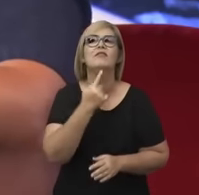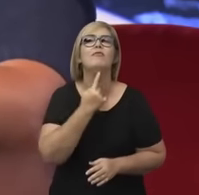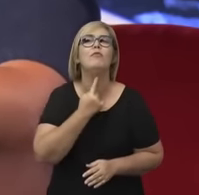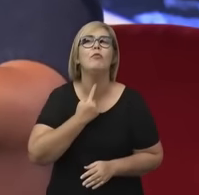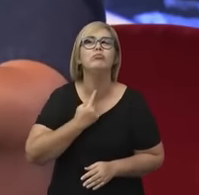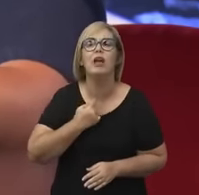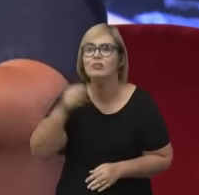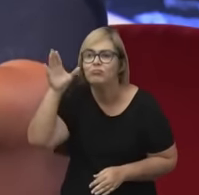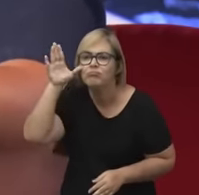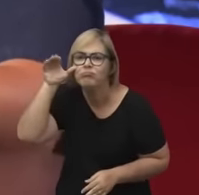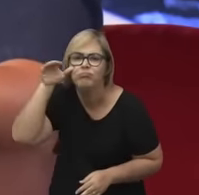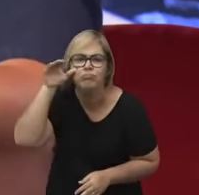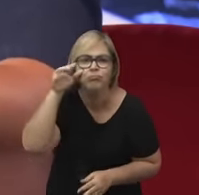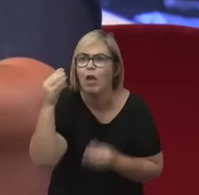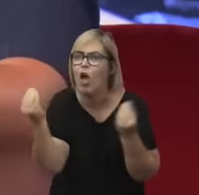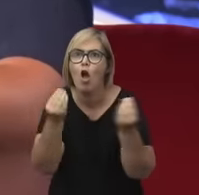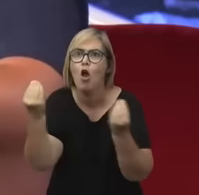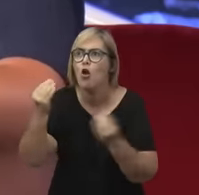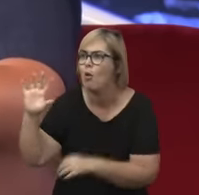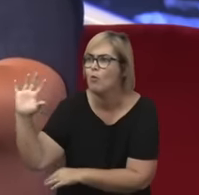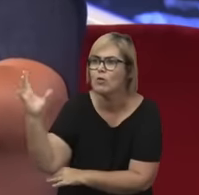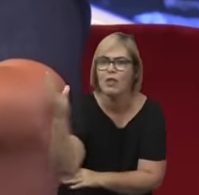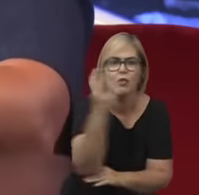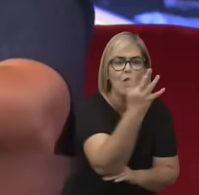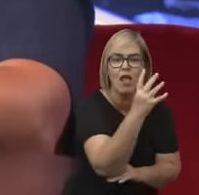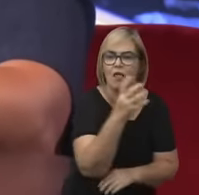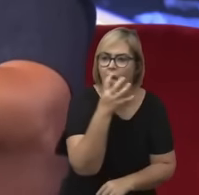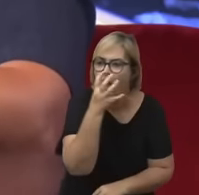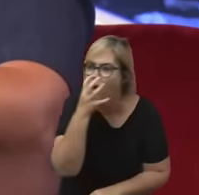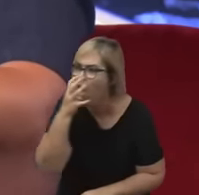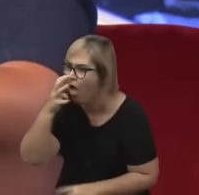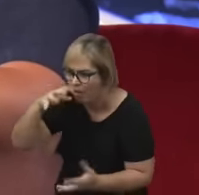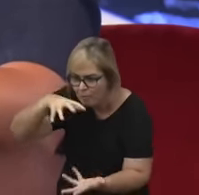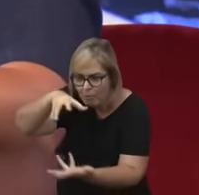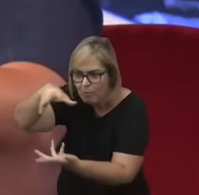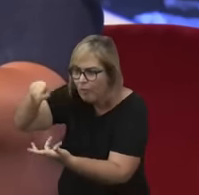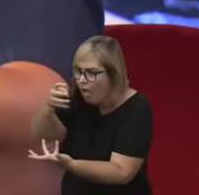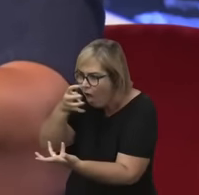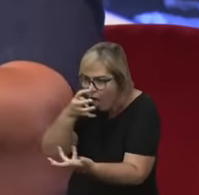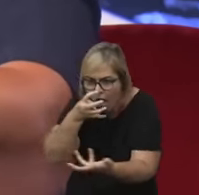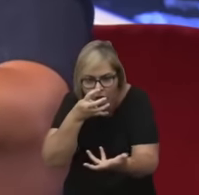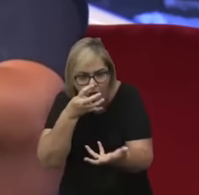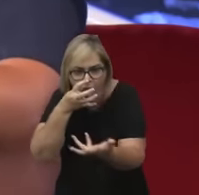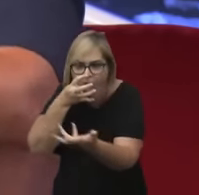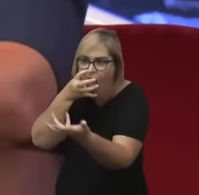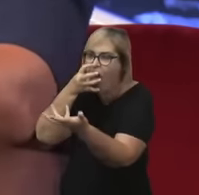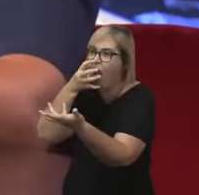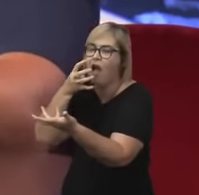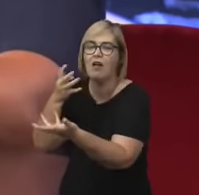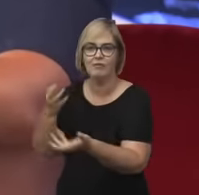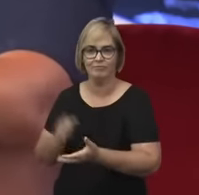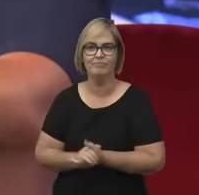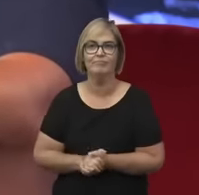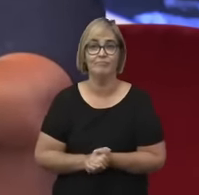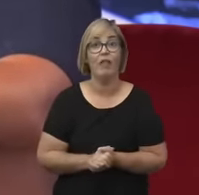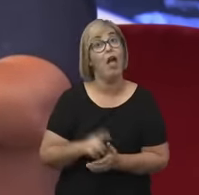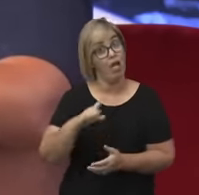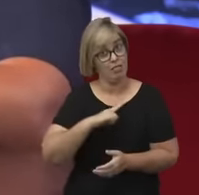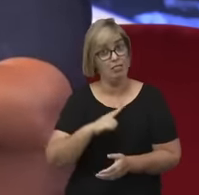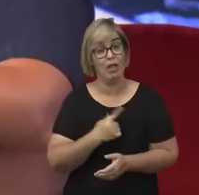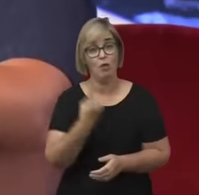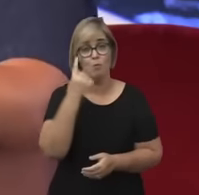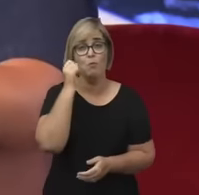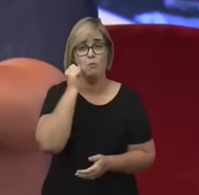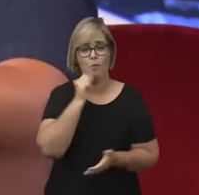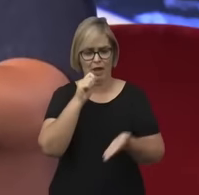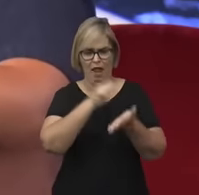a partir desse maravilhamento, desse espanto. E aí tem uma autora, que vocês vão ver, que ela vai aparecer